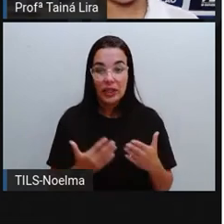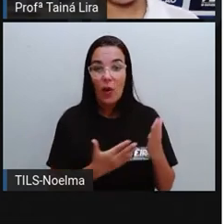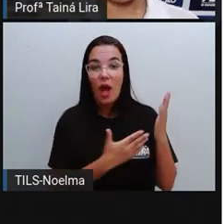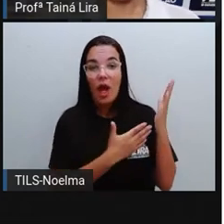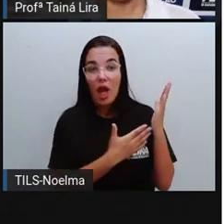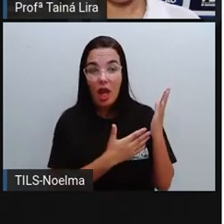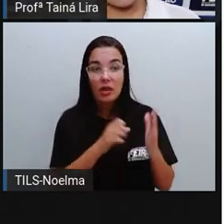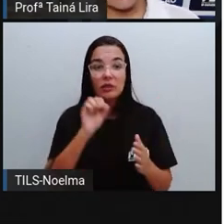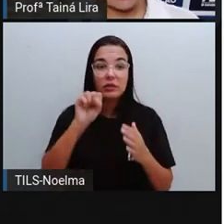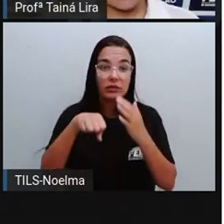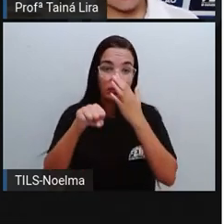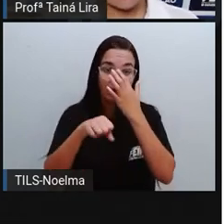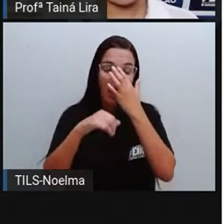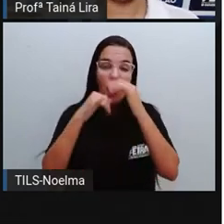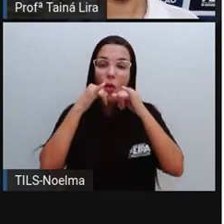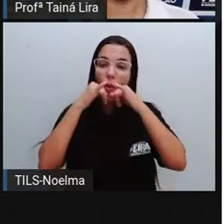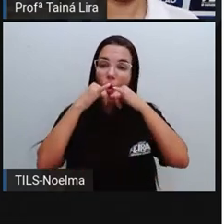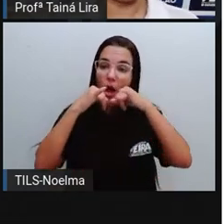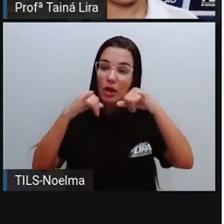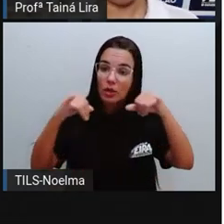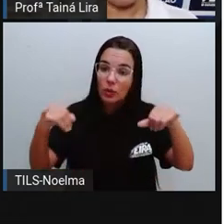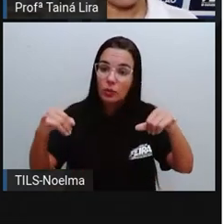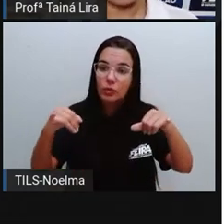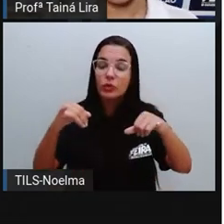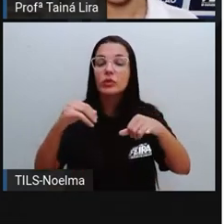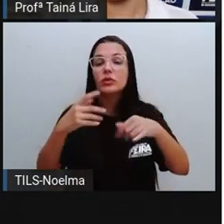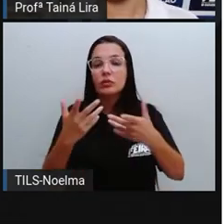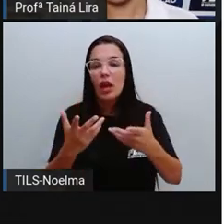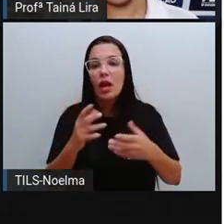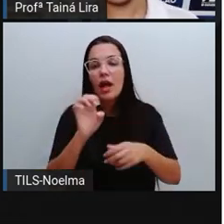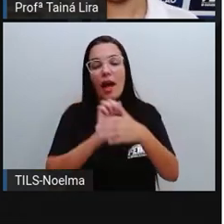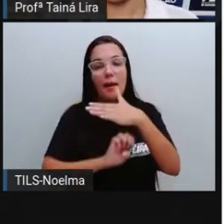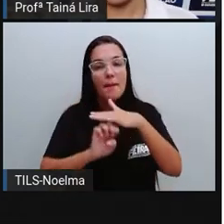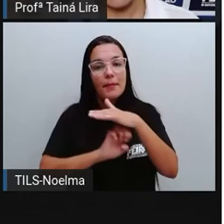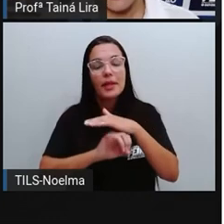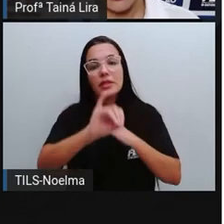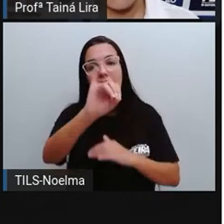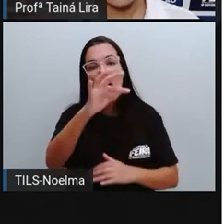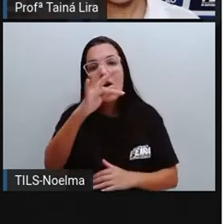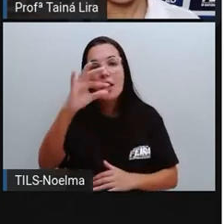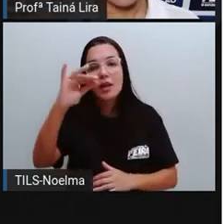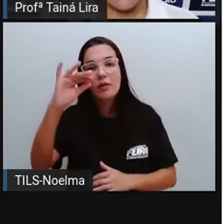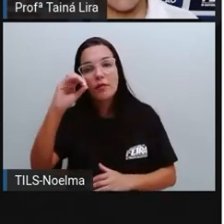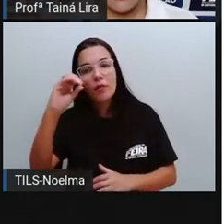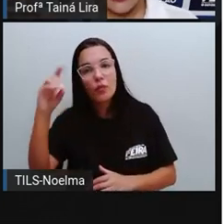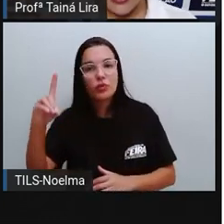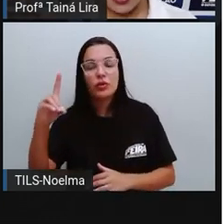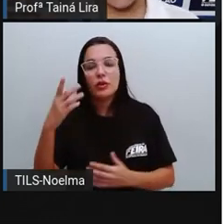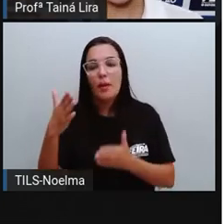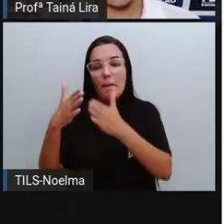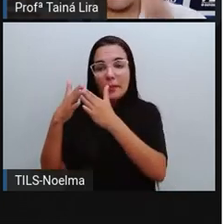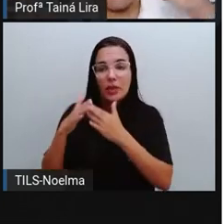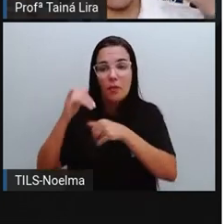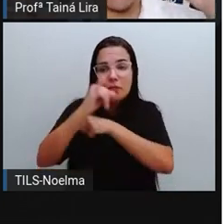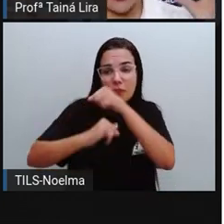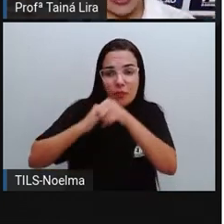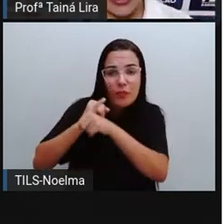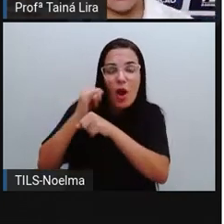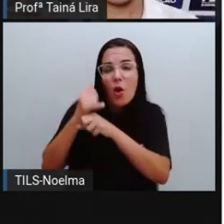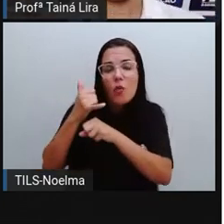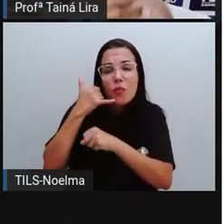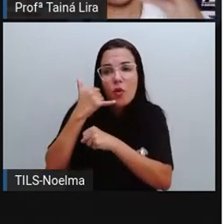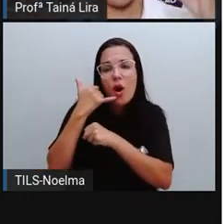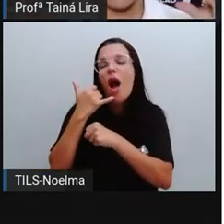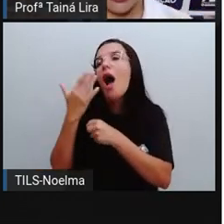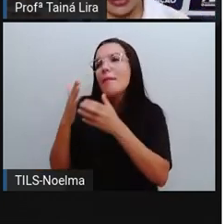é um anúncio, né? Do iFood. A intenção desse texto que tá em formato